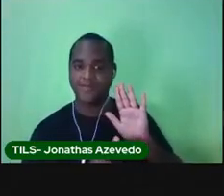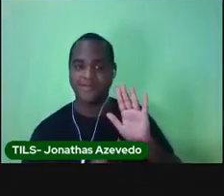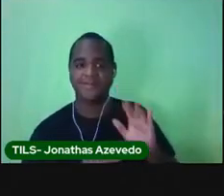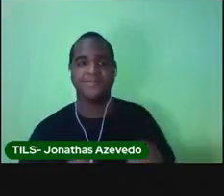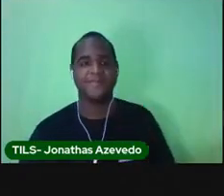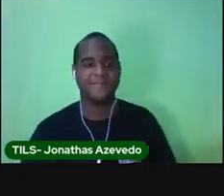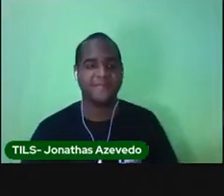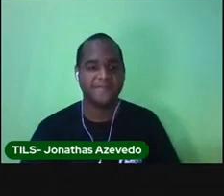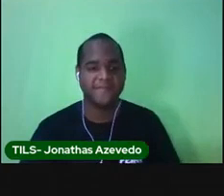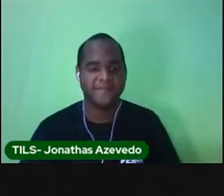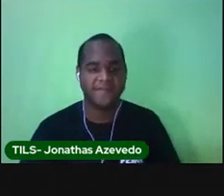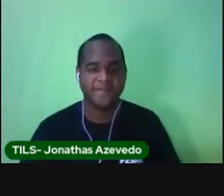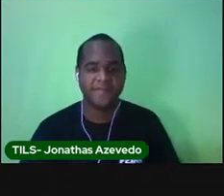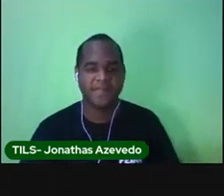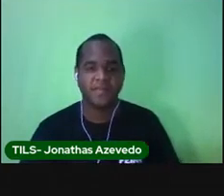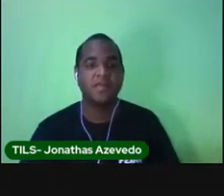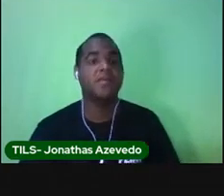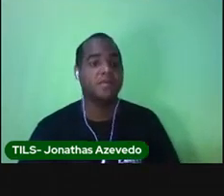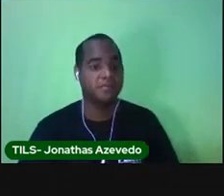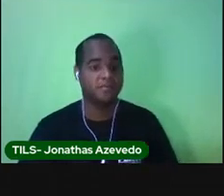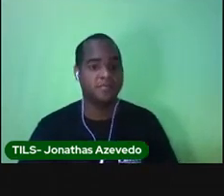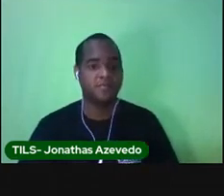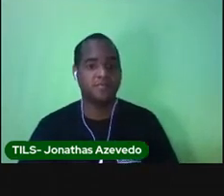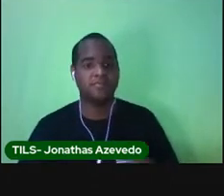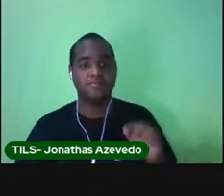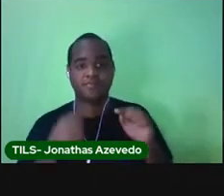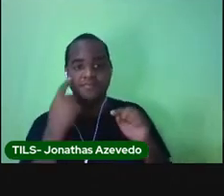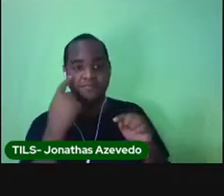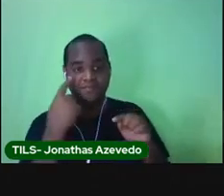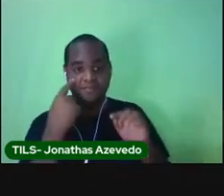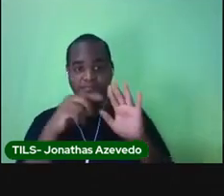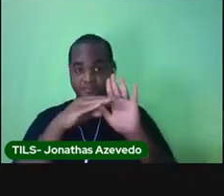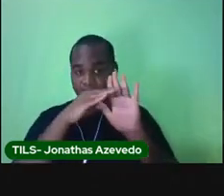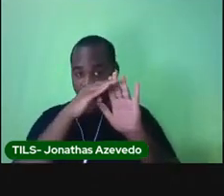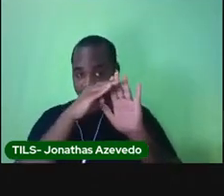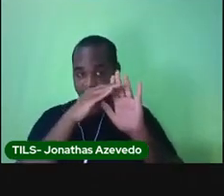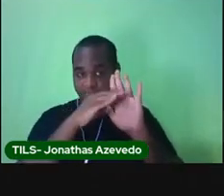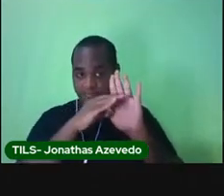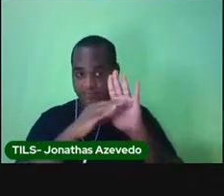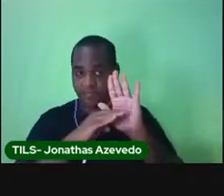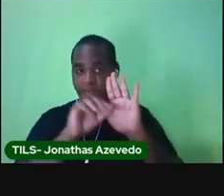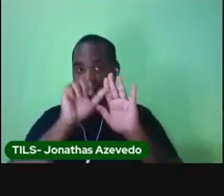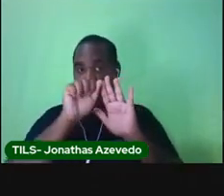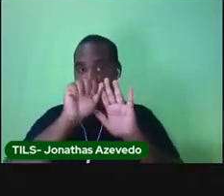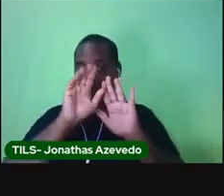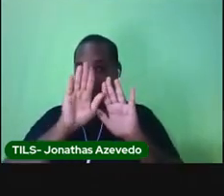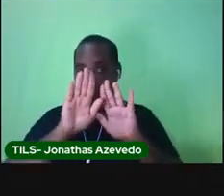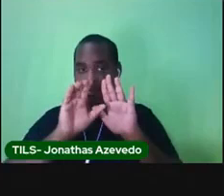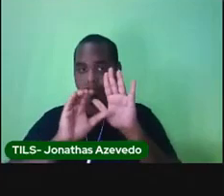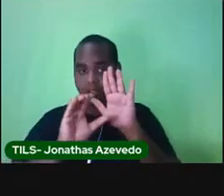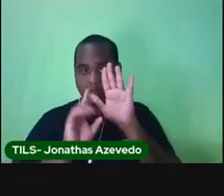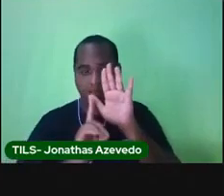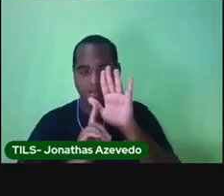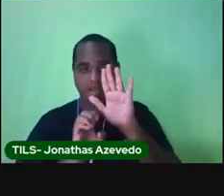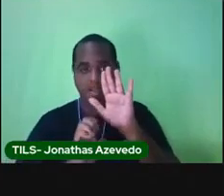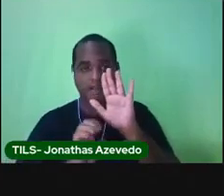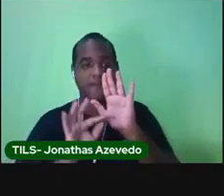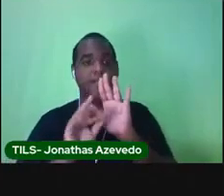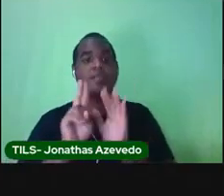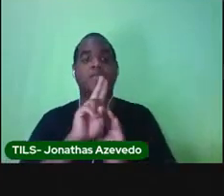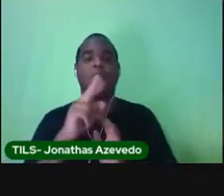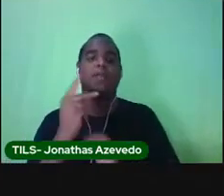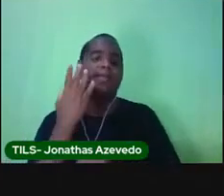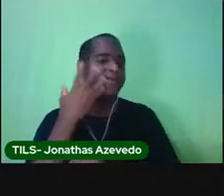Vamos lá. Liste em ordem alfabética o nome das crianças